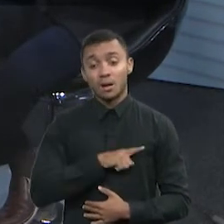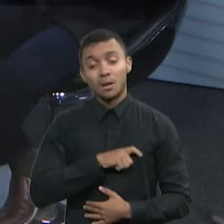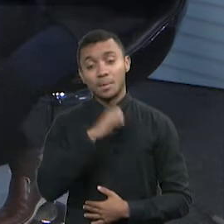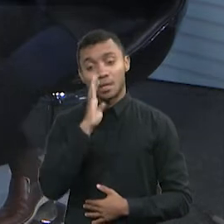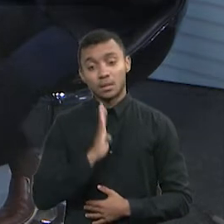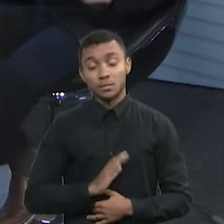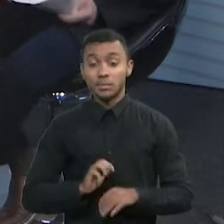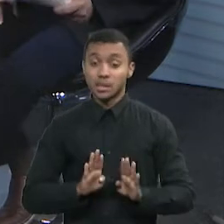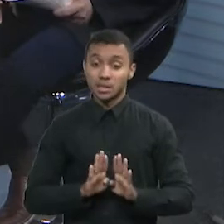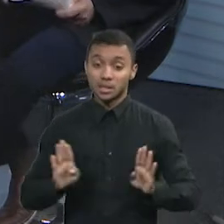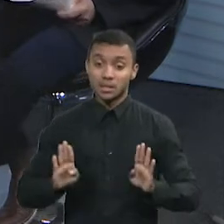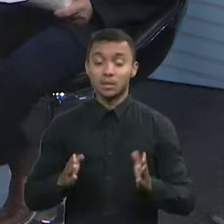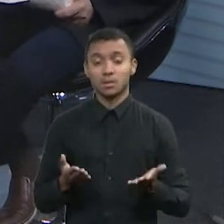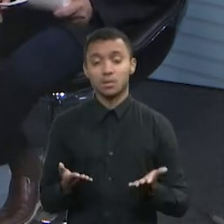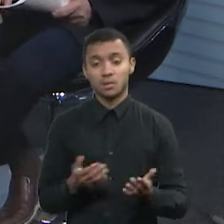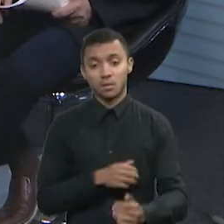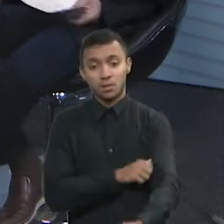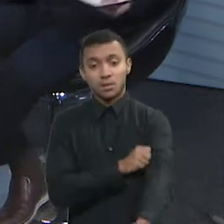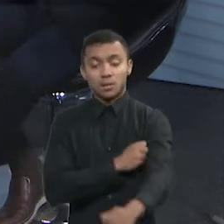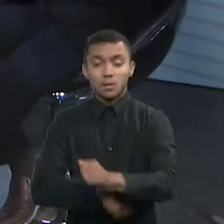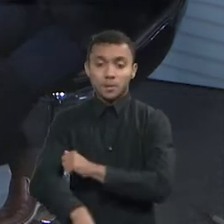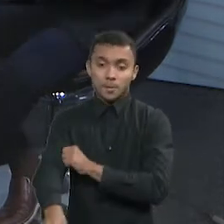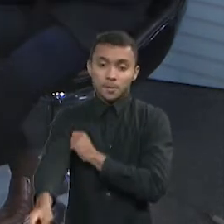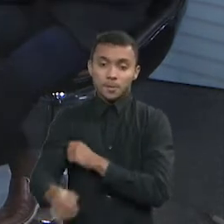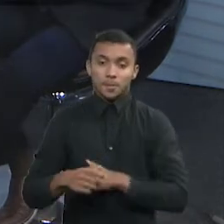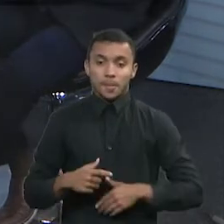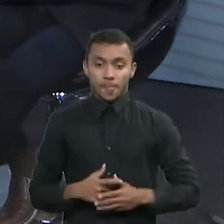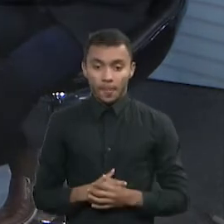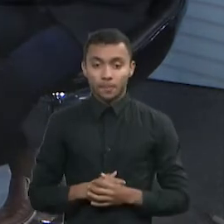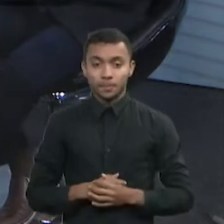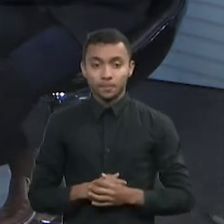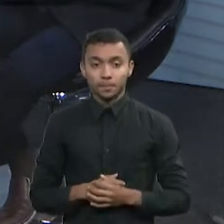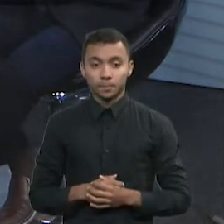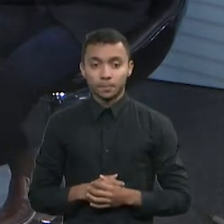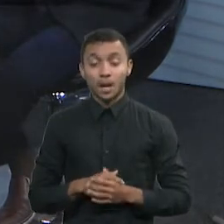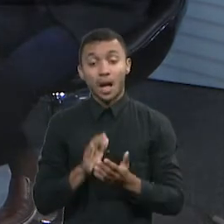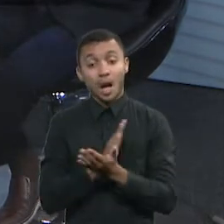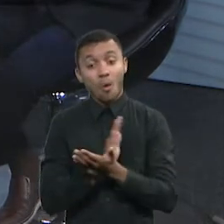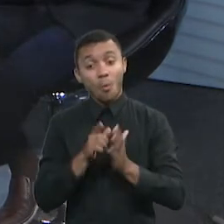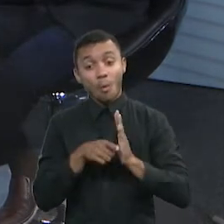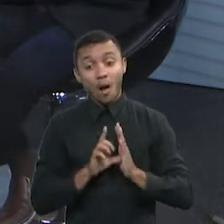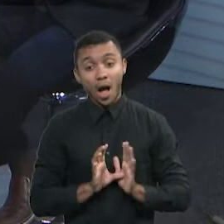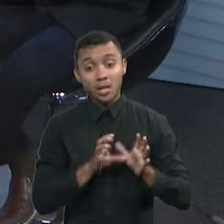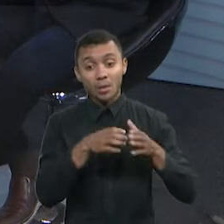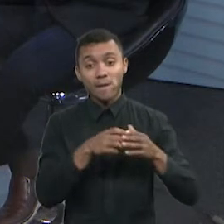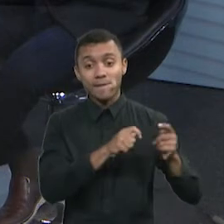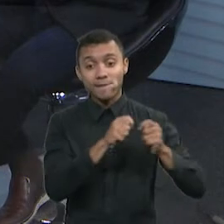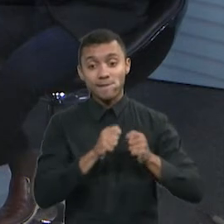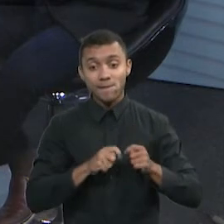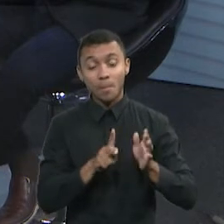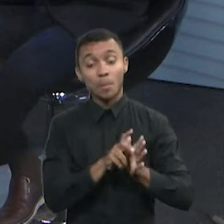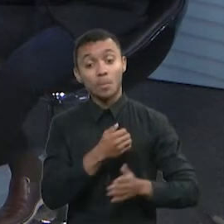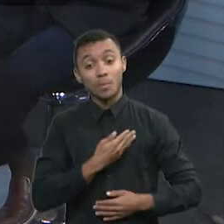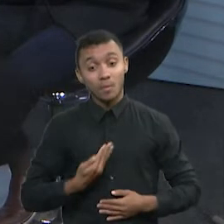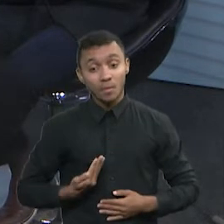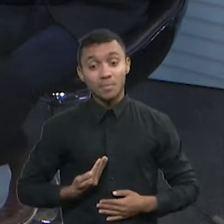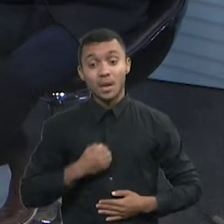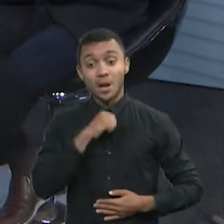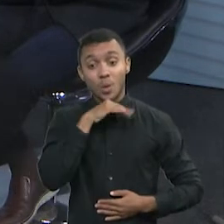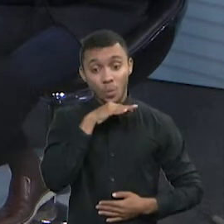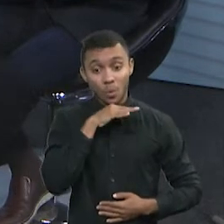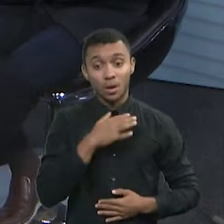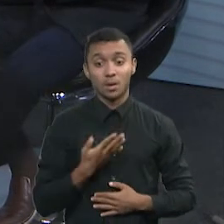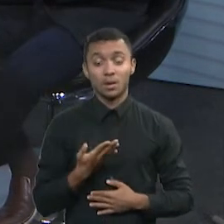esses abusos. Ele tenta compensar a desorganização, a má gestão da máquina pública, como